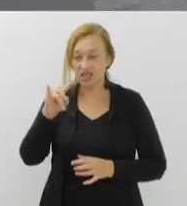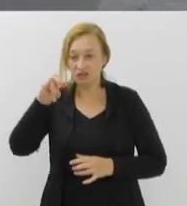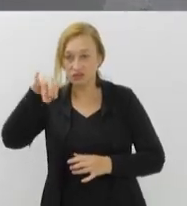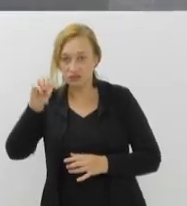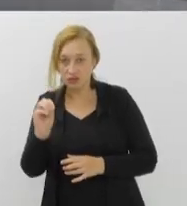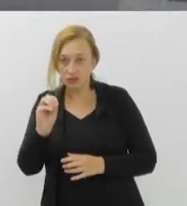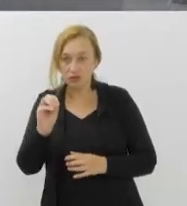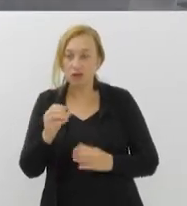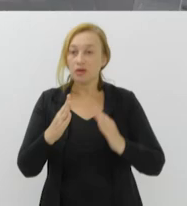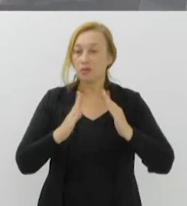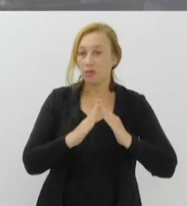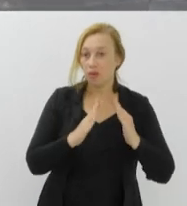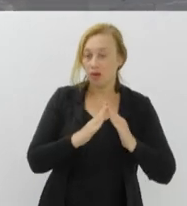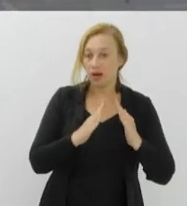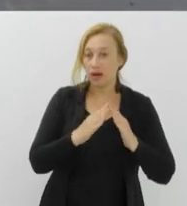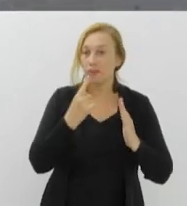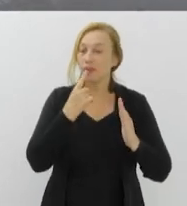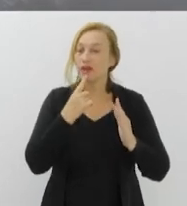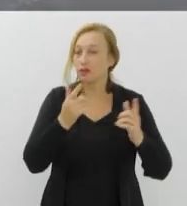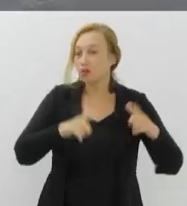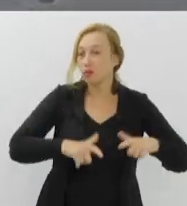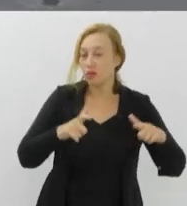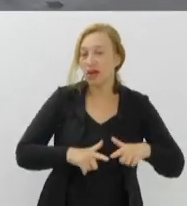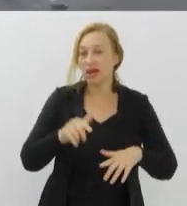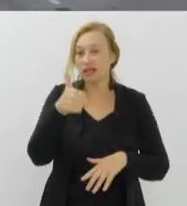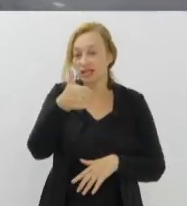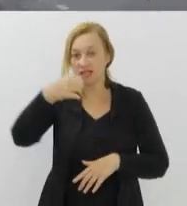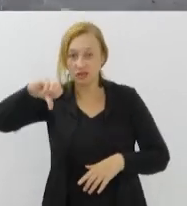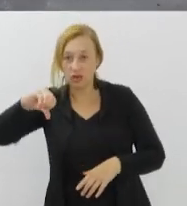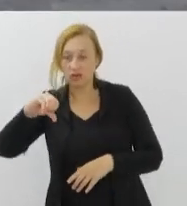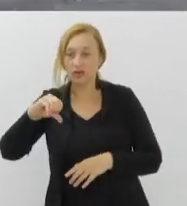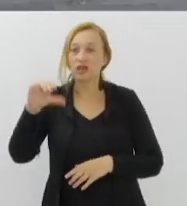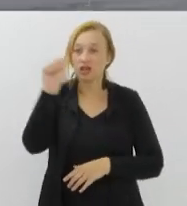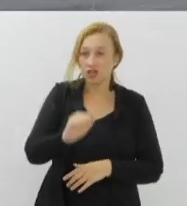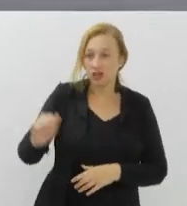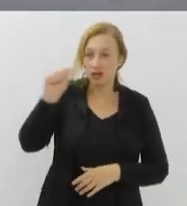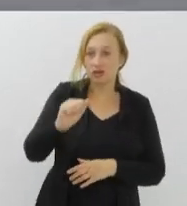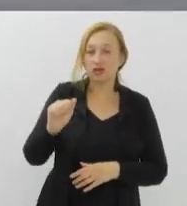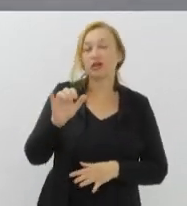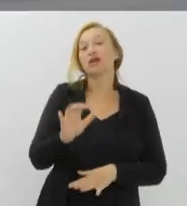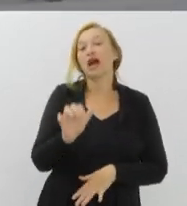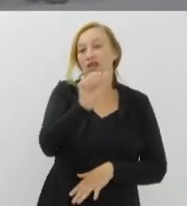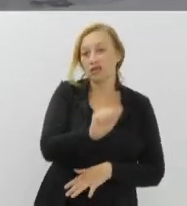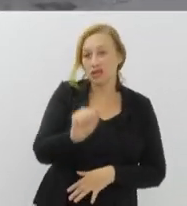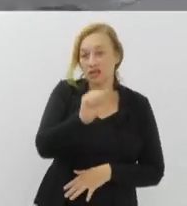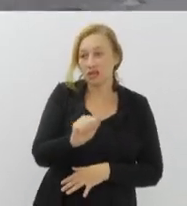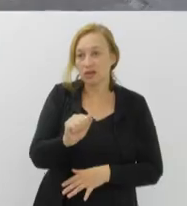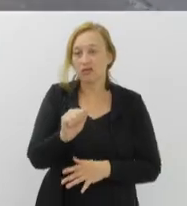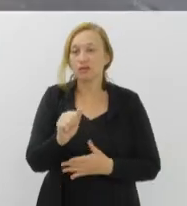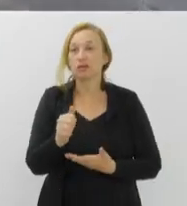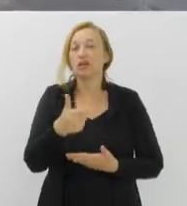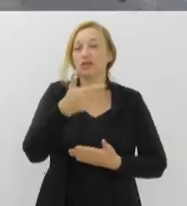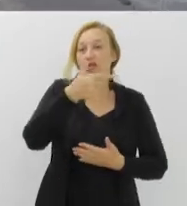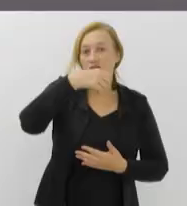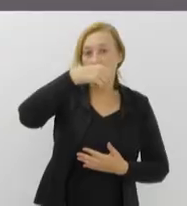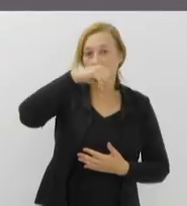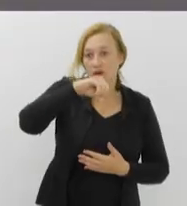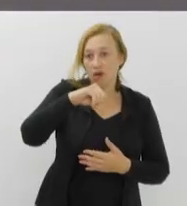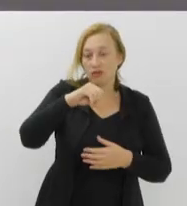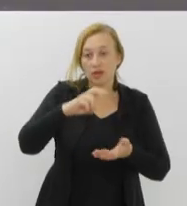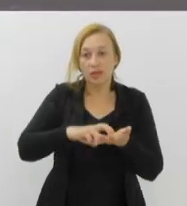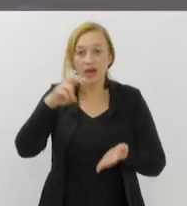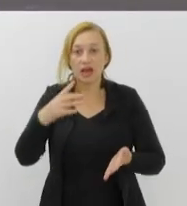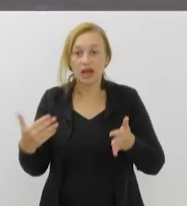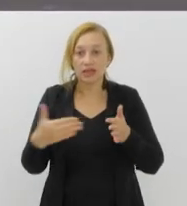ser feita a partir do dia 19 de agosto, na Associação de Moradores do Rio 2, das nove da manhã às oito da noite. A